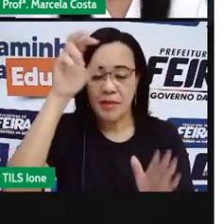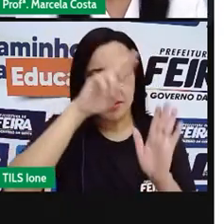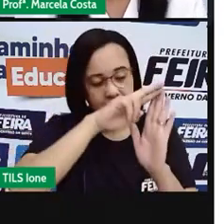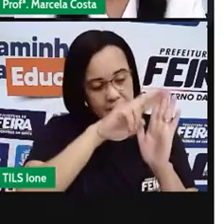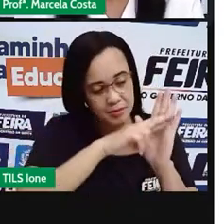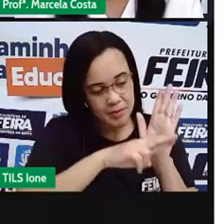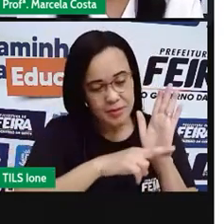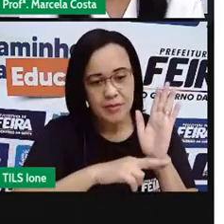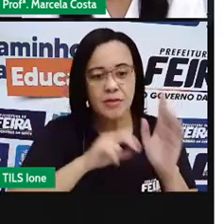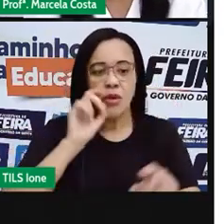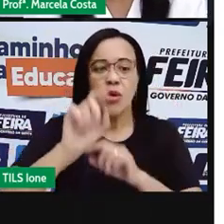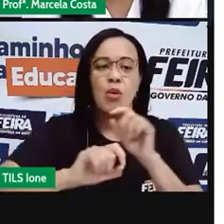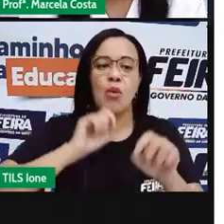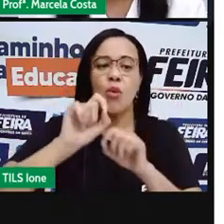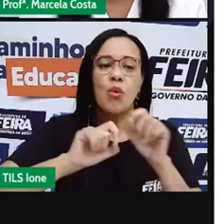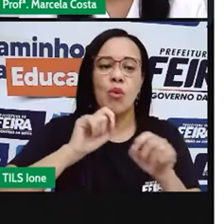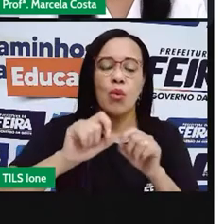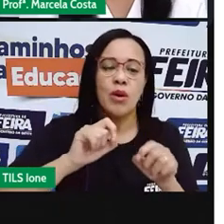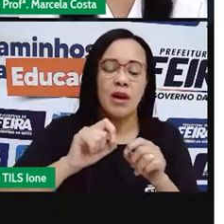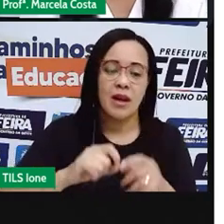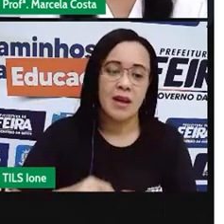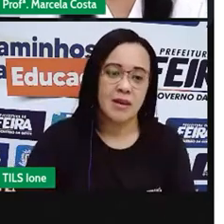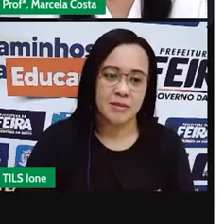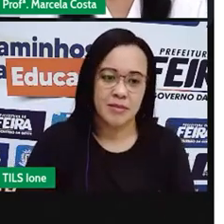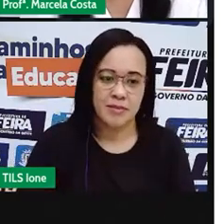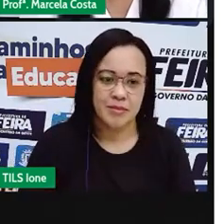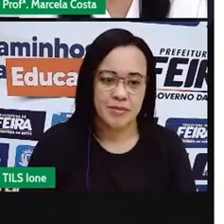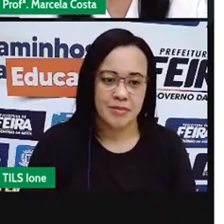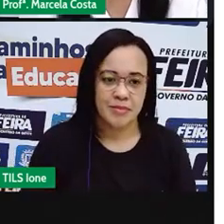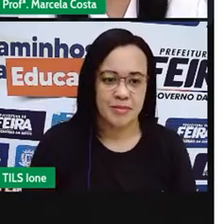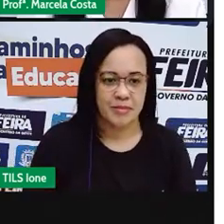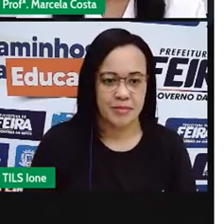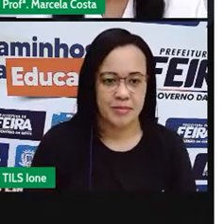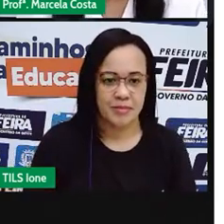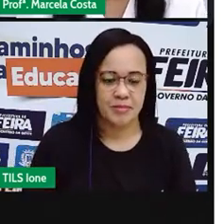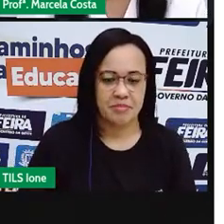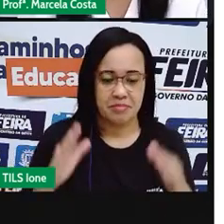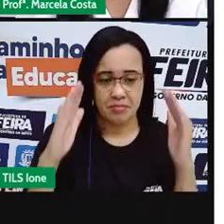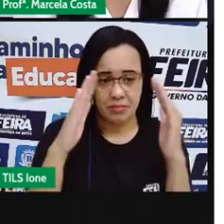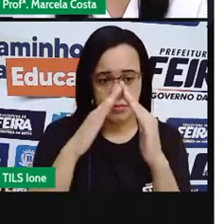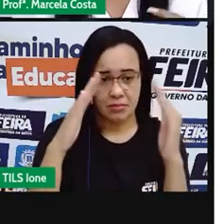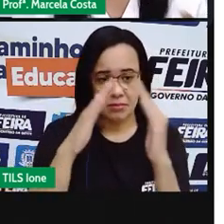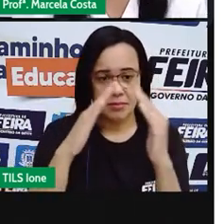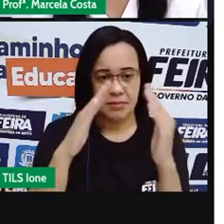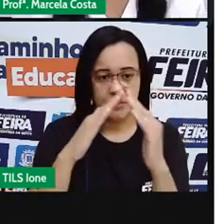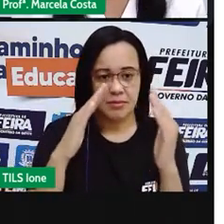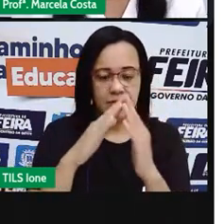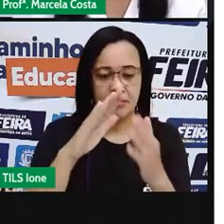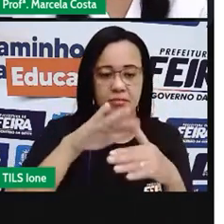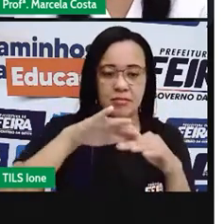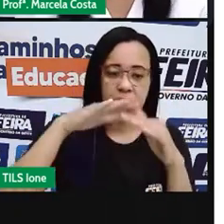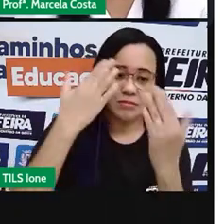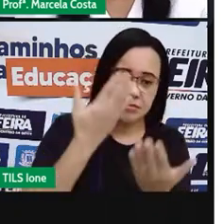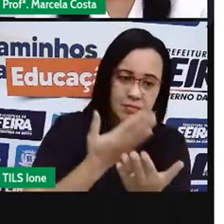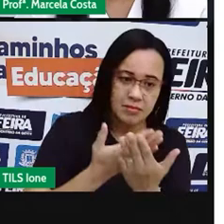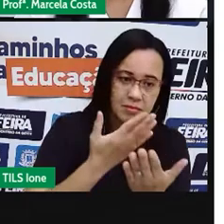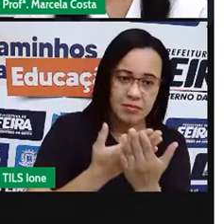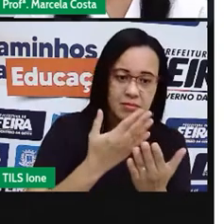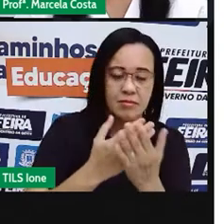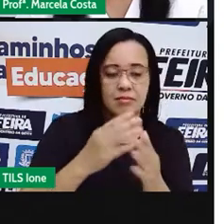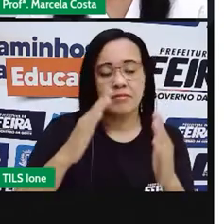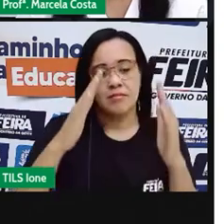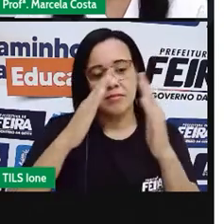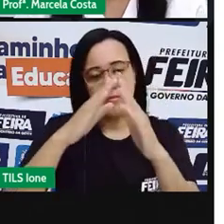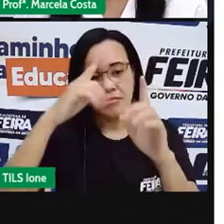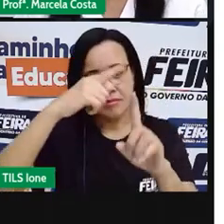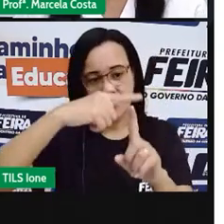observadas em lugares diferentes, como moradia, escola, igreja,